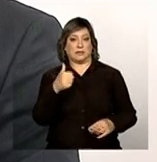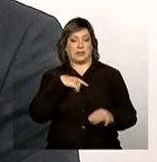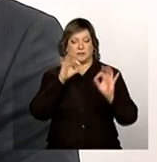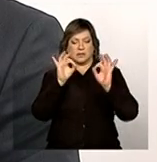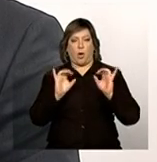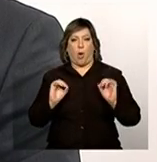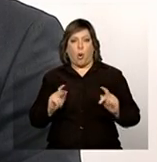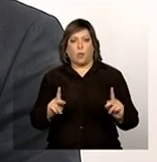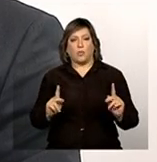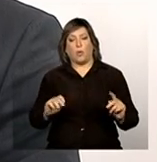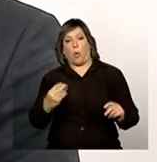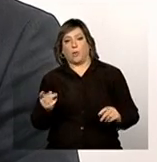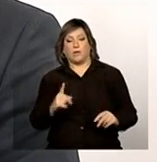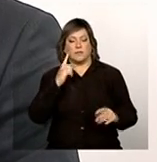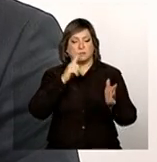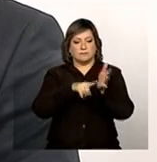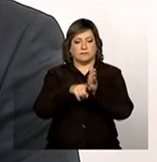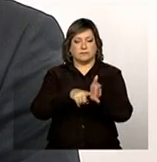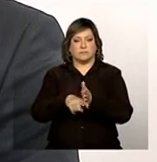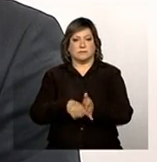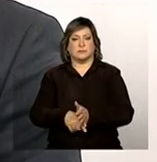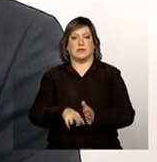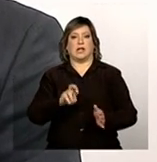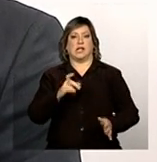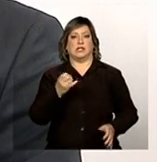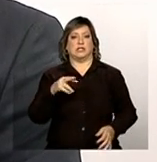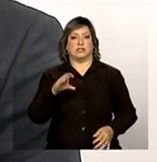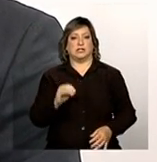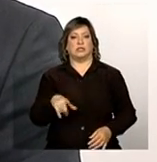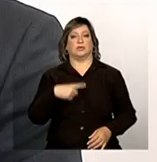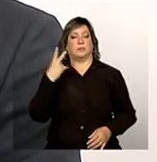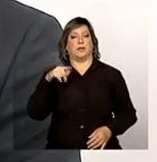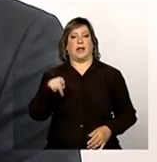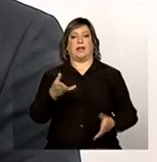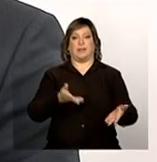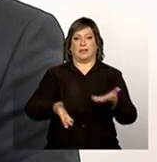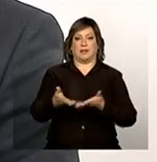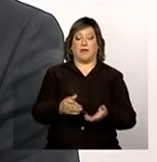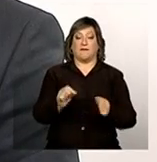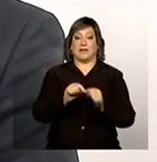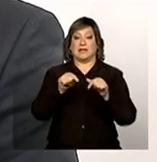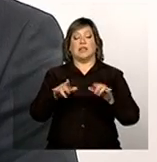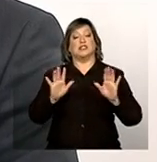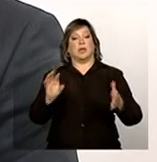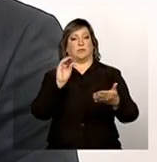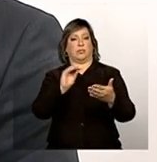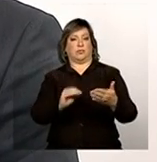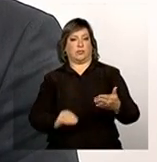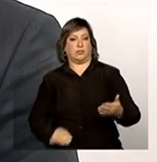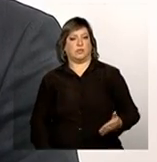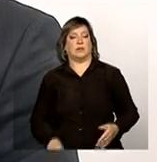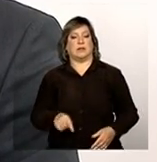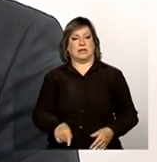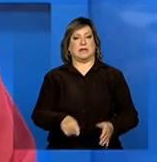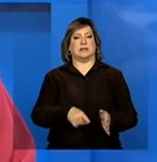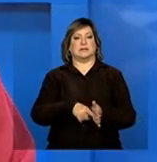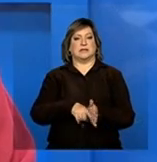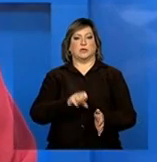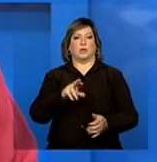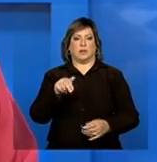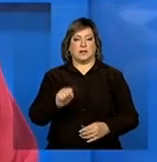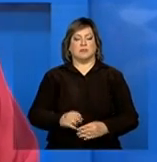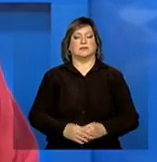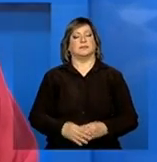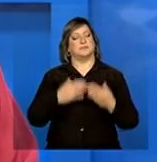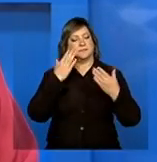do registro mensal de atendimento. Fazendo esse procedimento, você já está preenchendo o censo Suas. Obrigada.